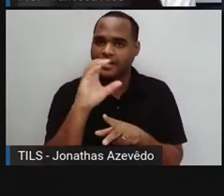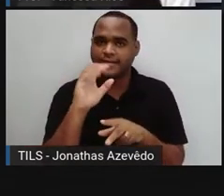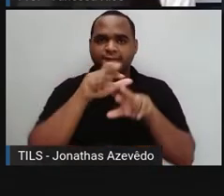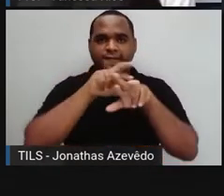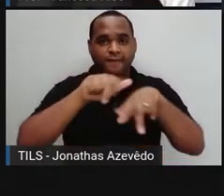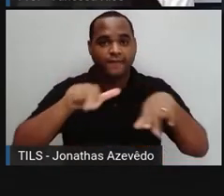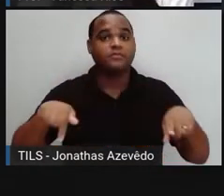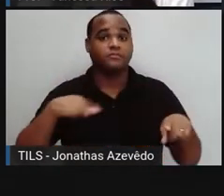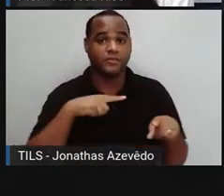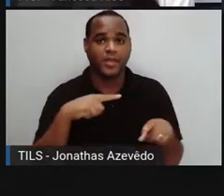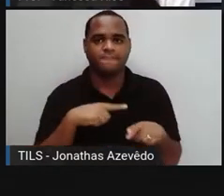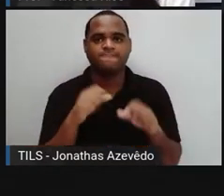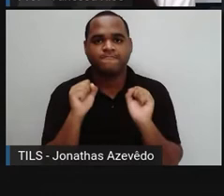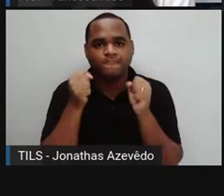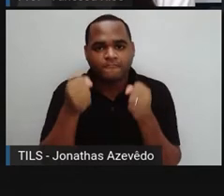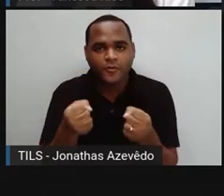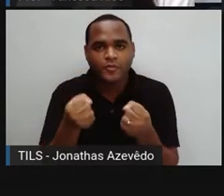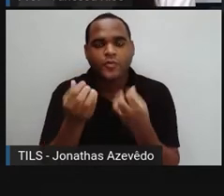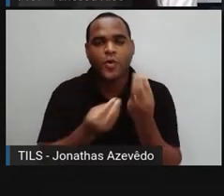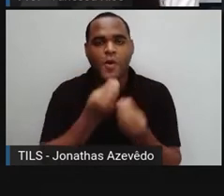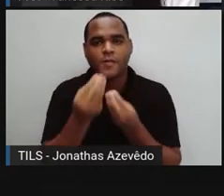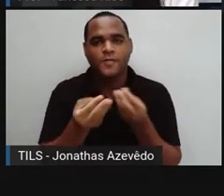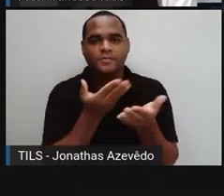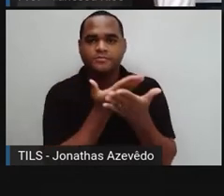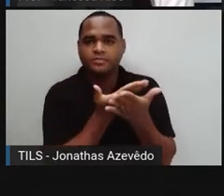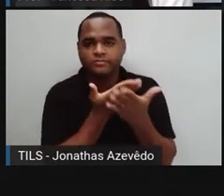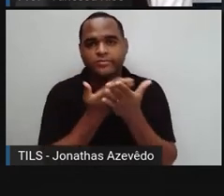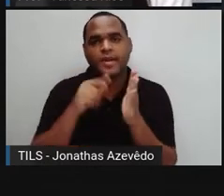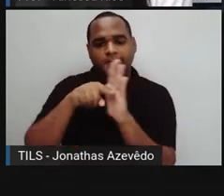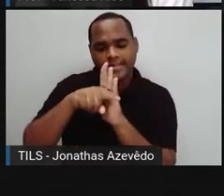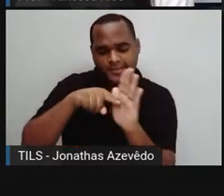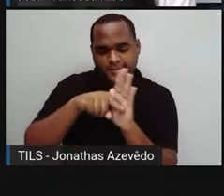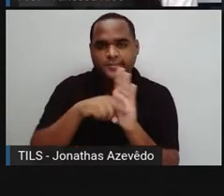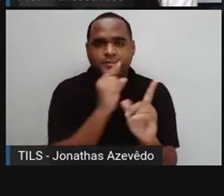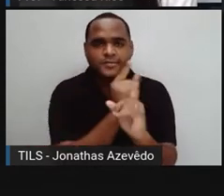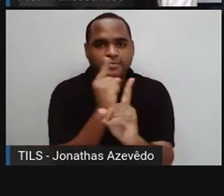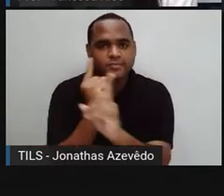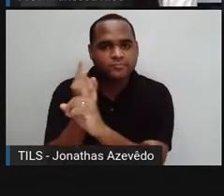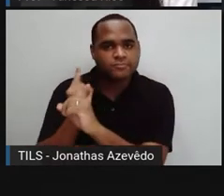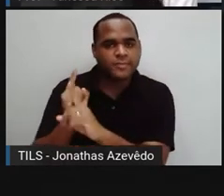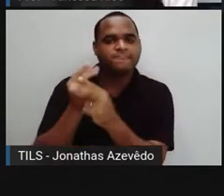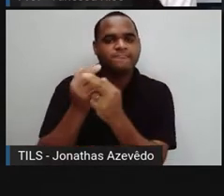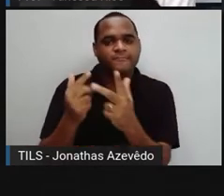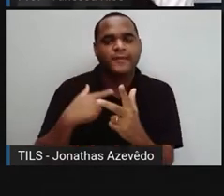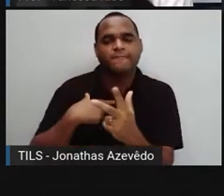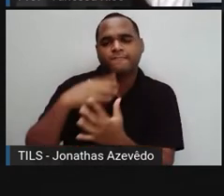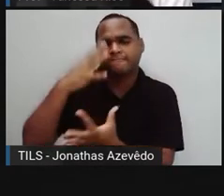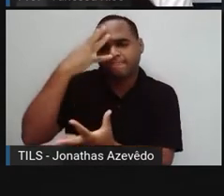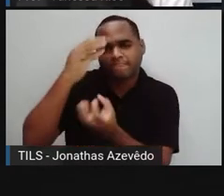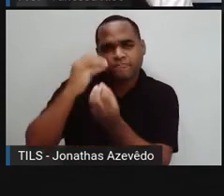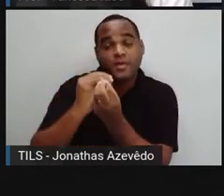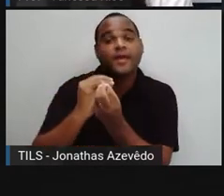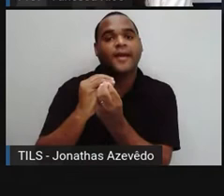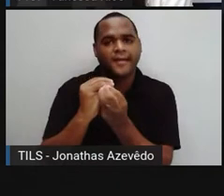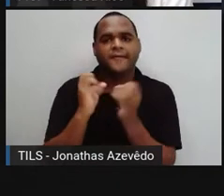faziam aí das suas pesquisas, dos seus estudos, né? Tentando dar continuidade ao processo e